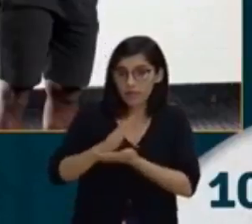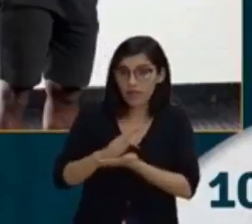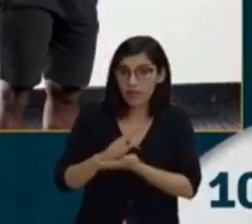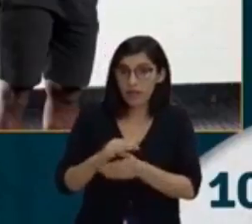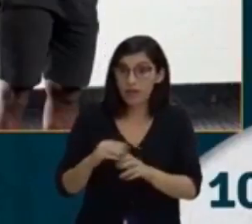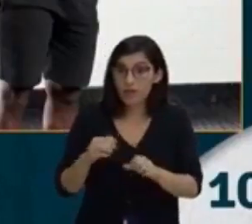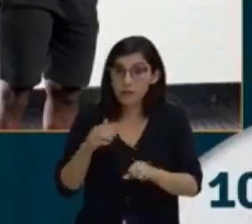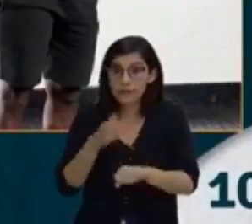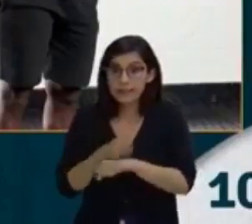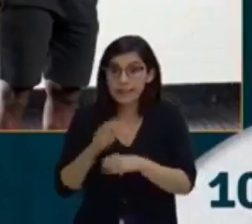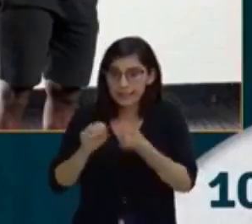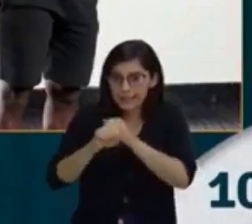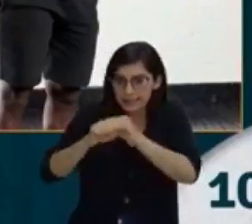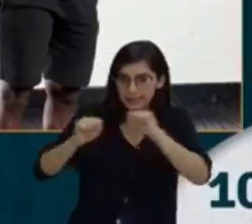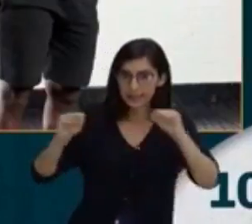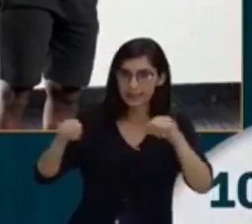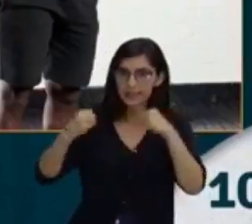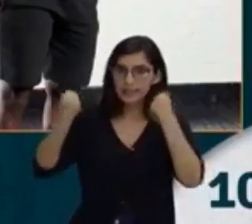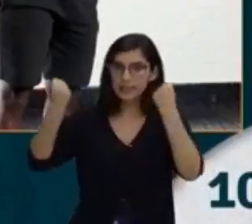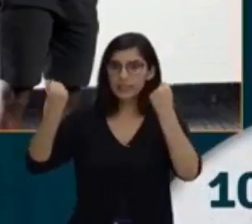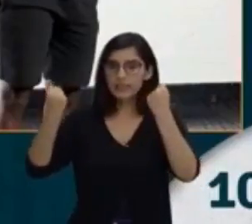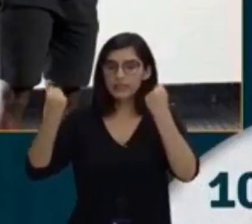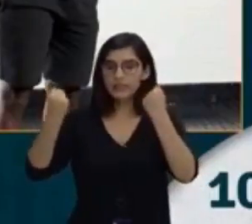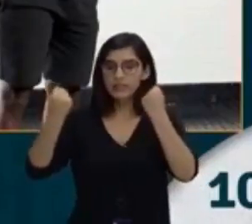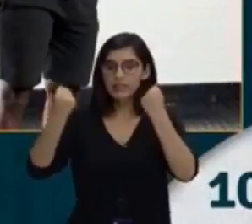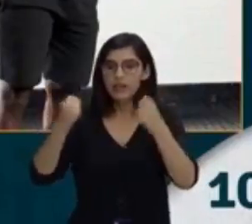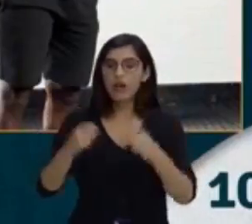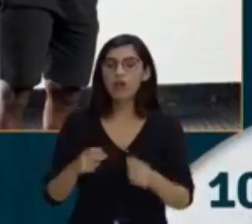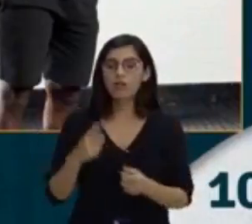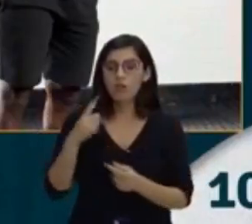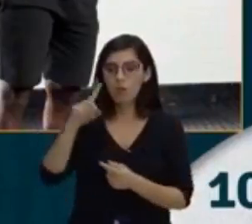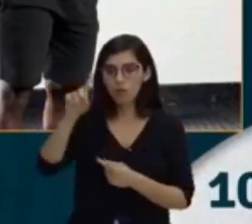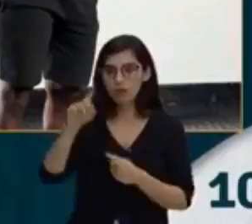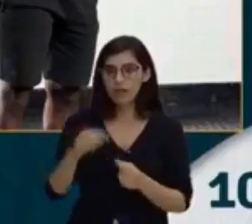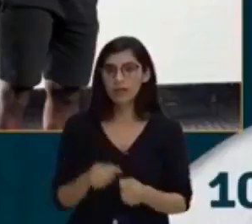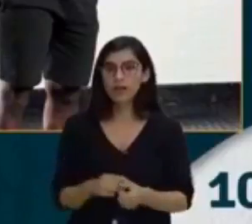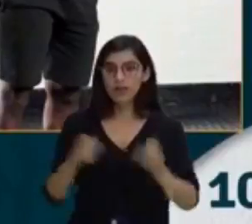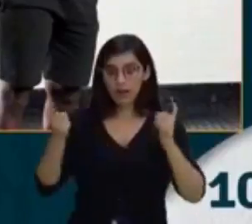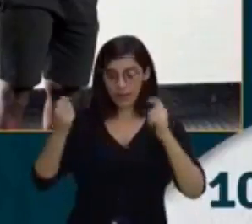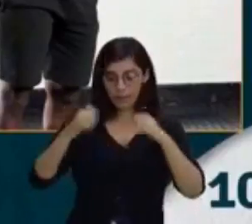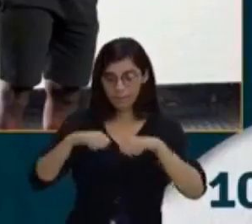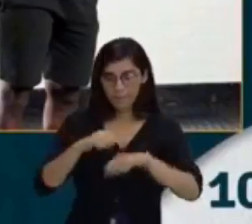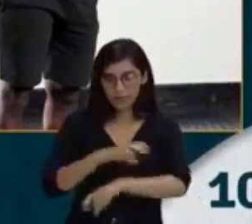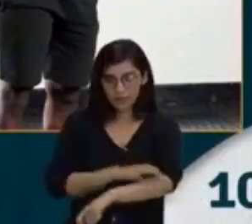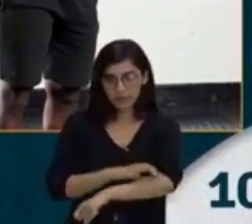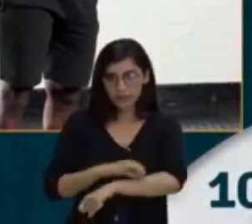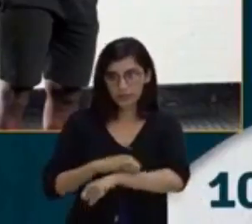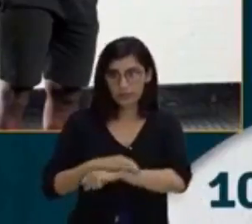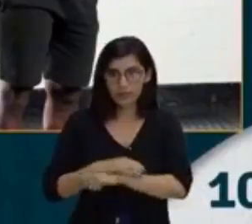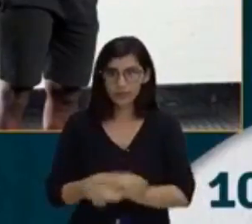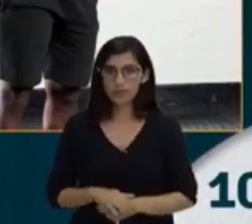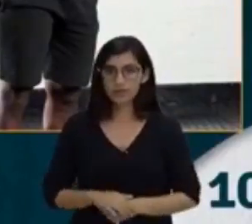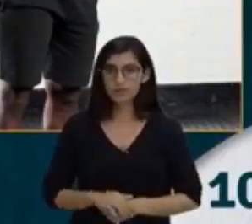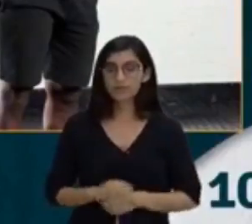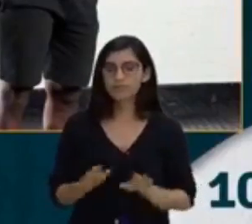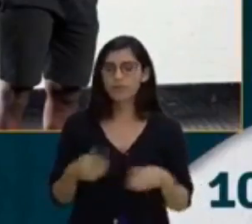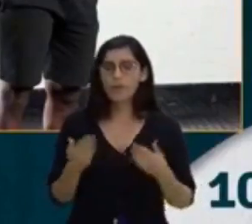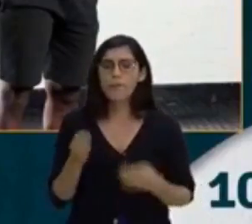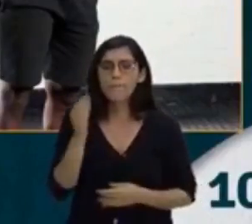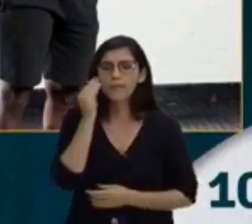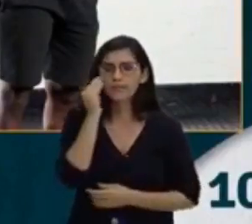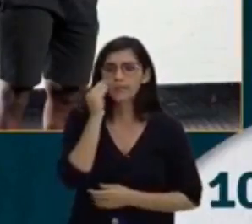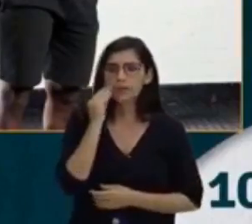flexibilidade. E vamos entrar em outra capacidade física que é a resistência. Vamos lá? Vem comigo. Olha só.